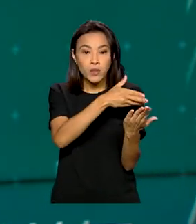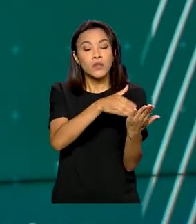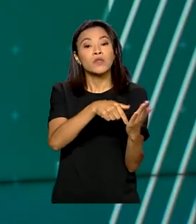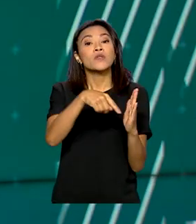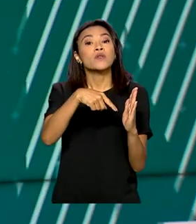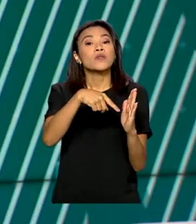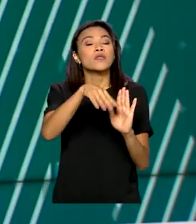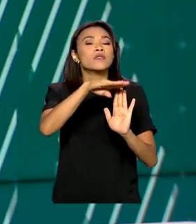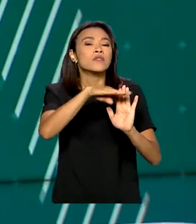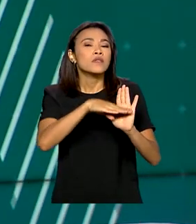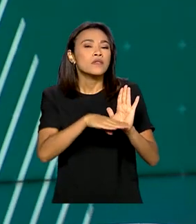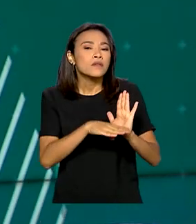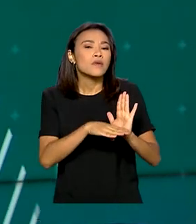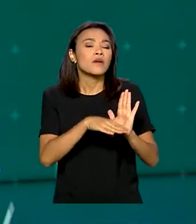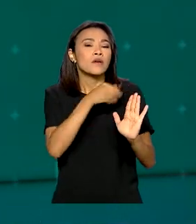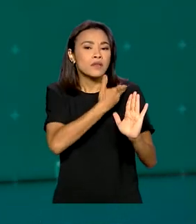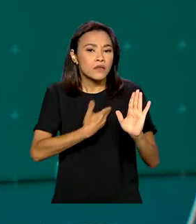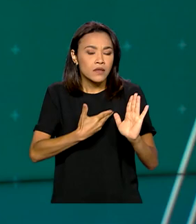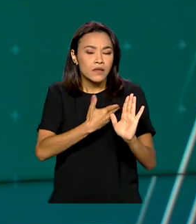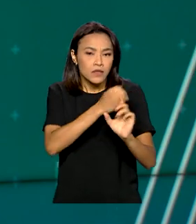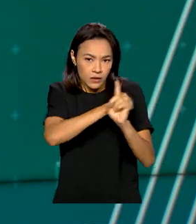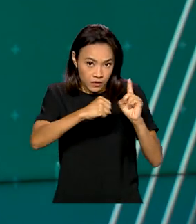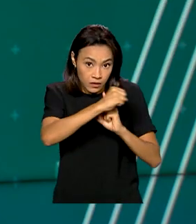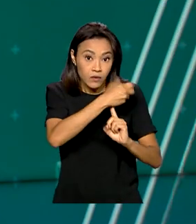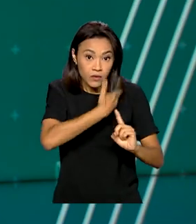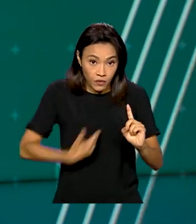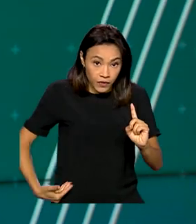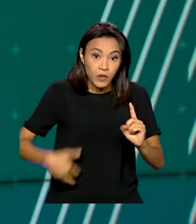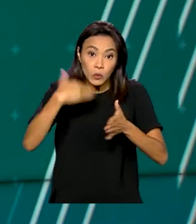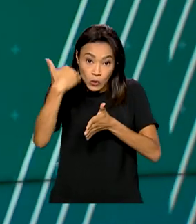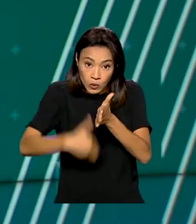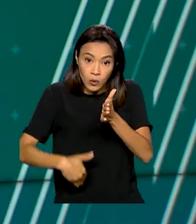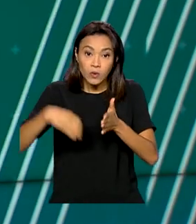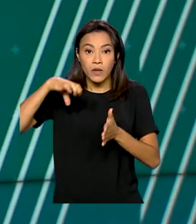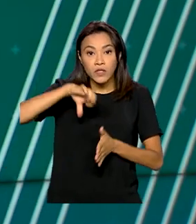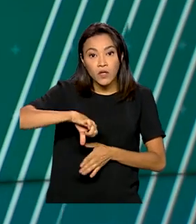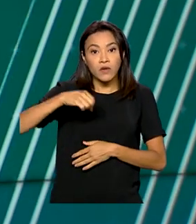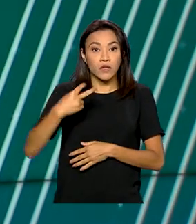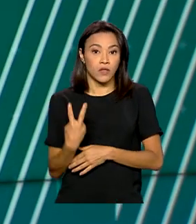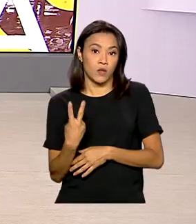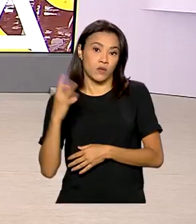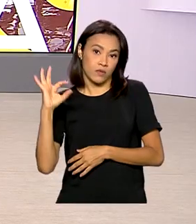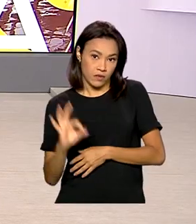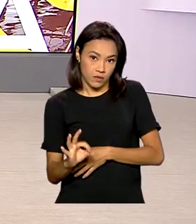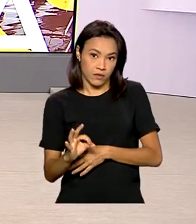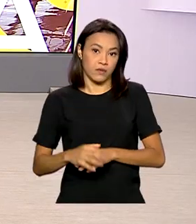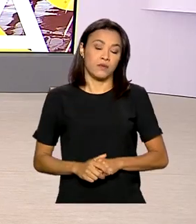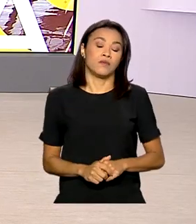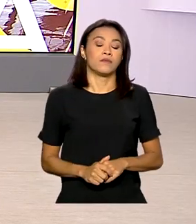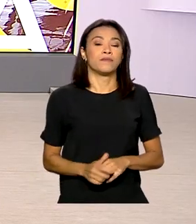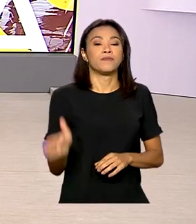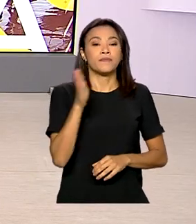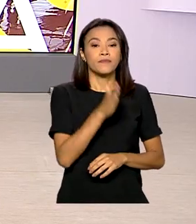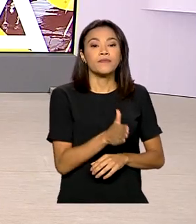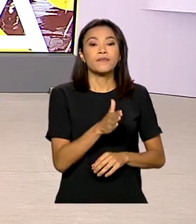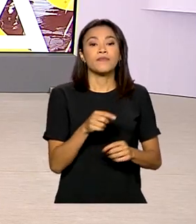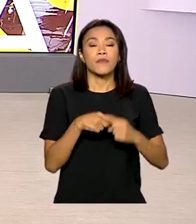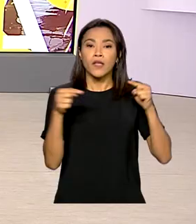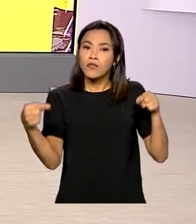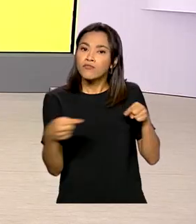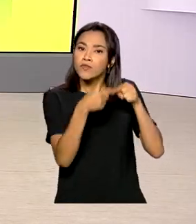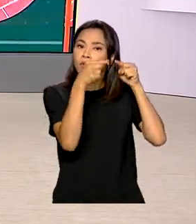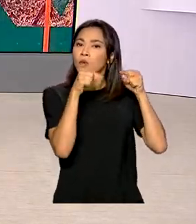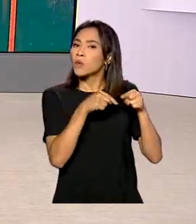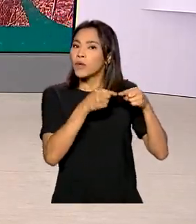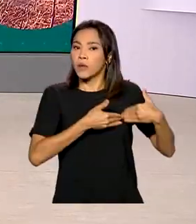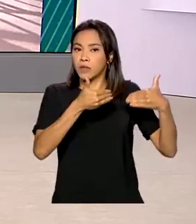ou beneficiário do Auxílio Emergencial, o desconto é de 92%. De acordo com o Ministério da